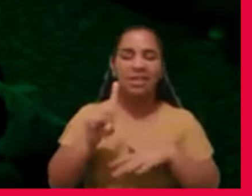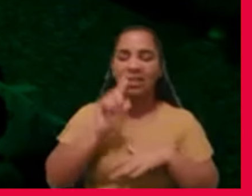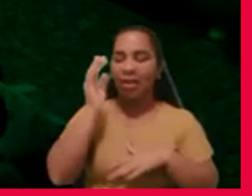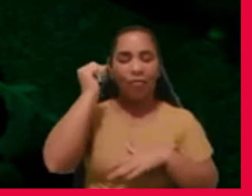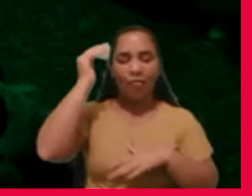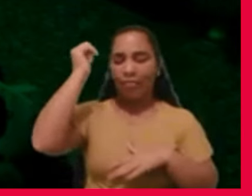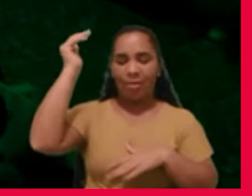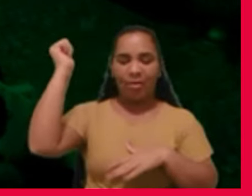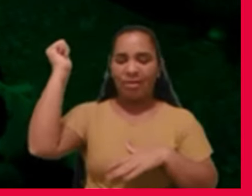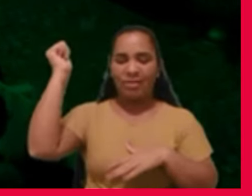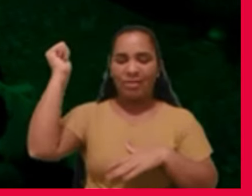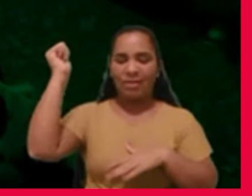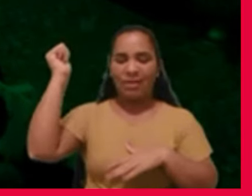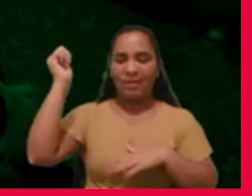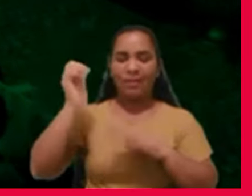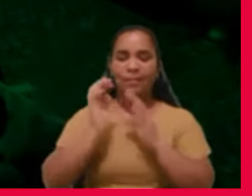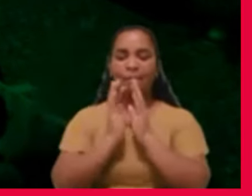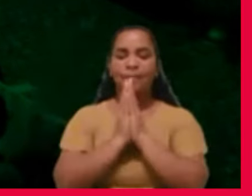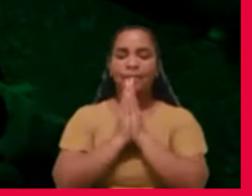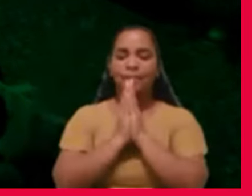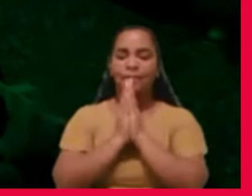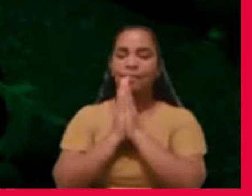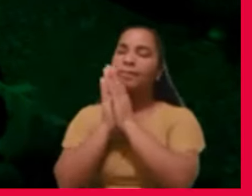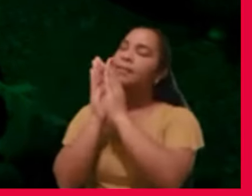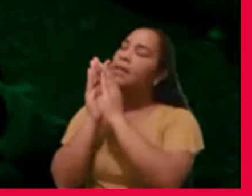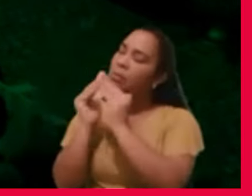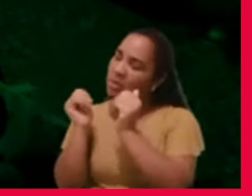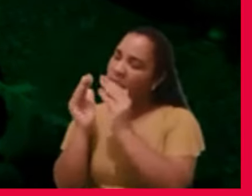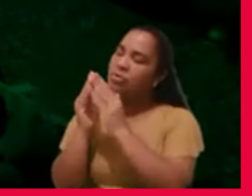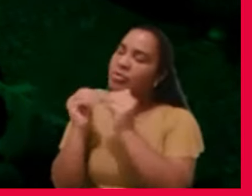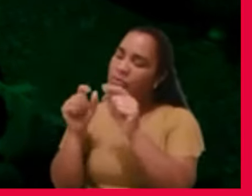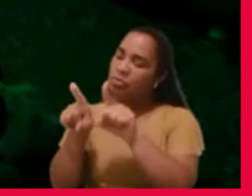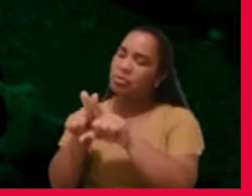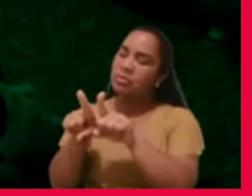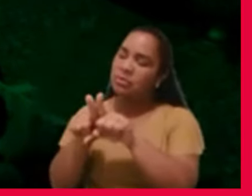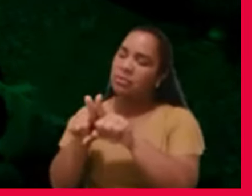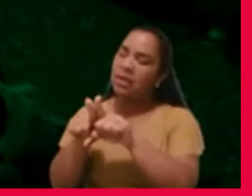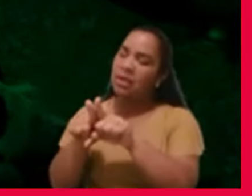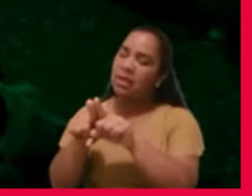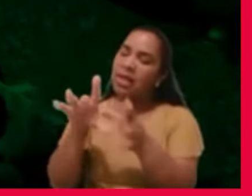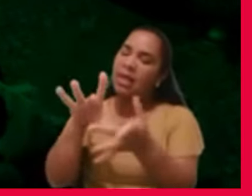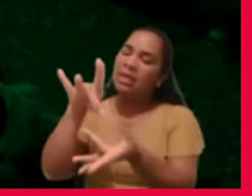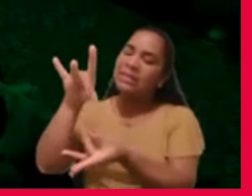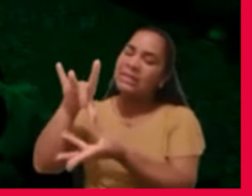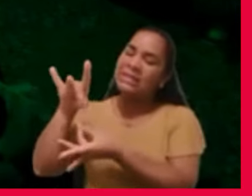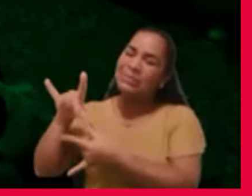Pedimos-te pelos espíritos sofredores,